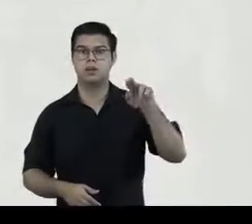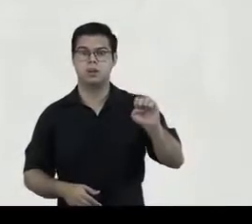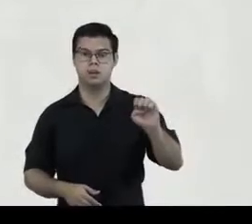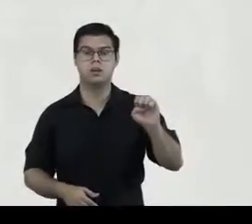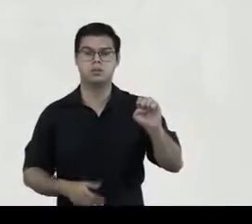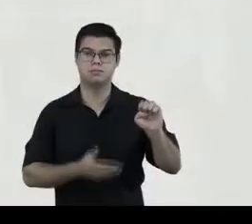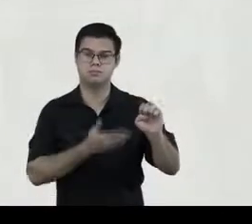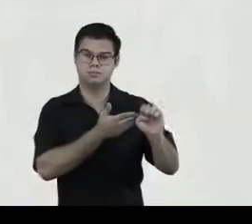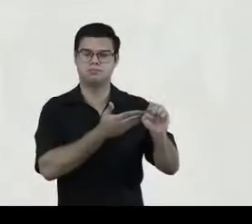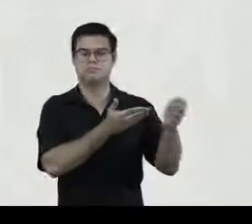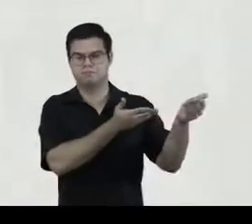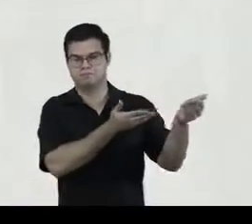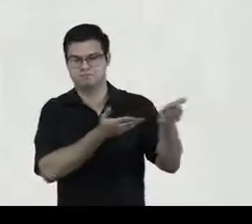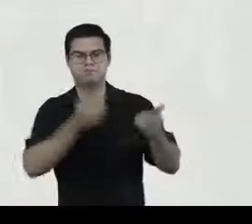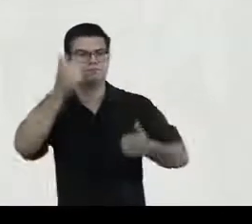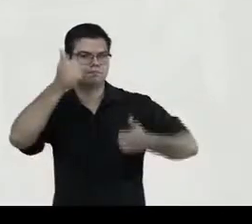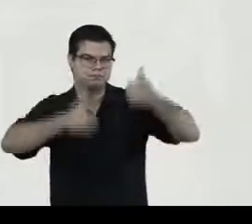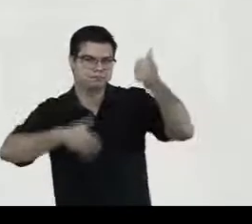doutor Varris.